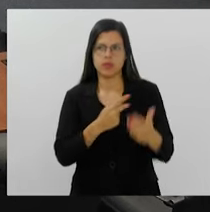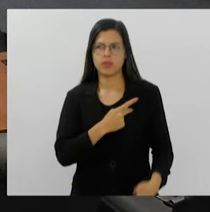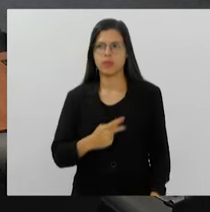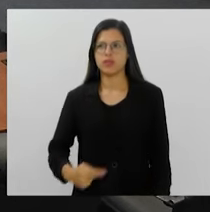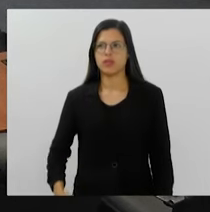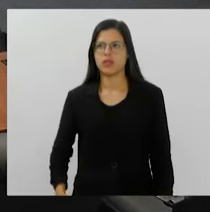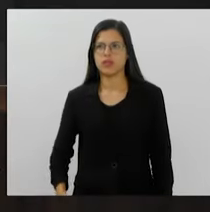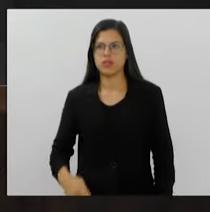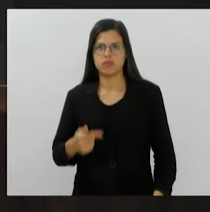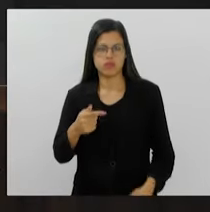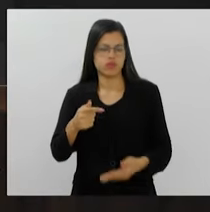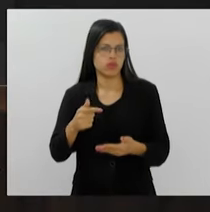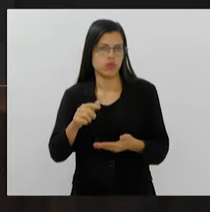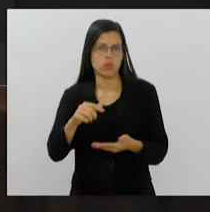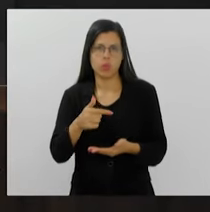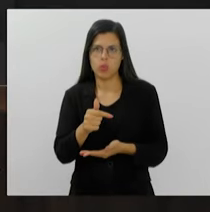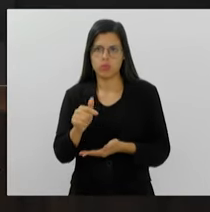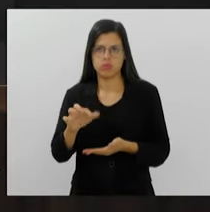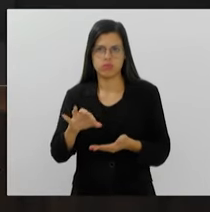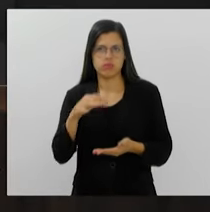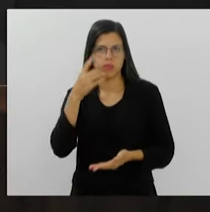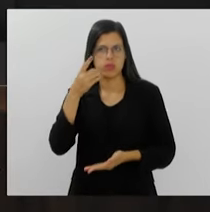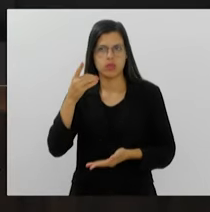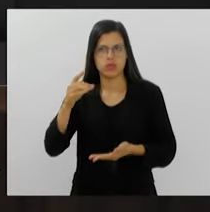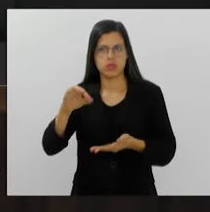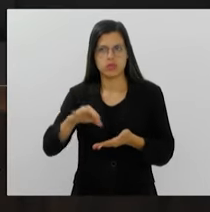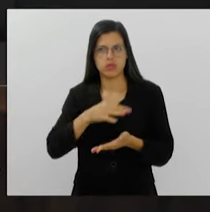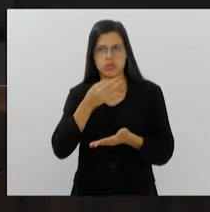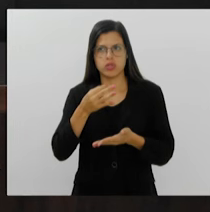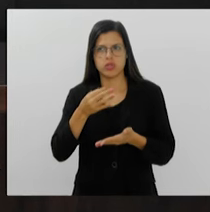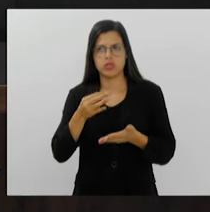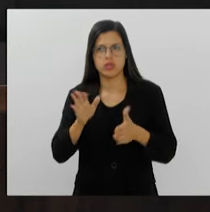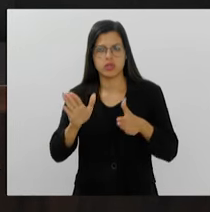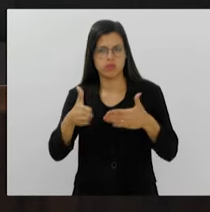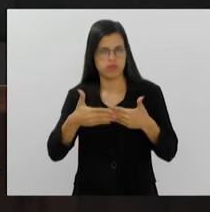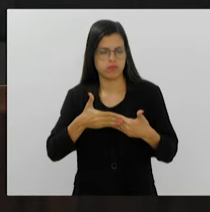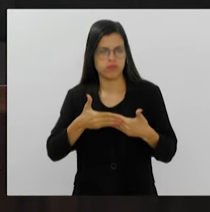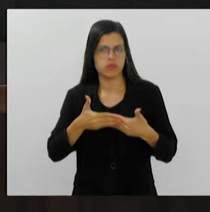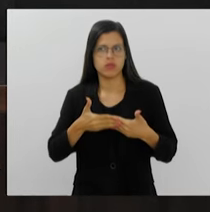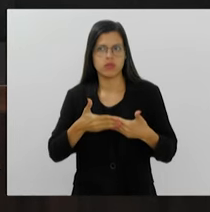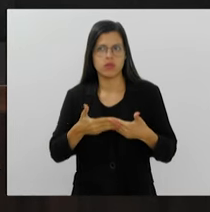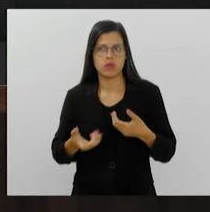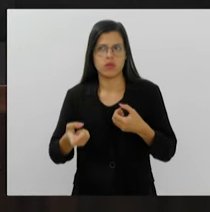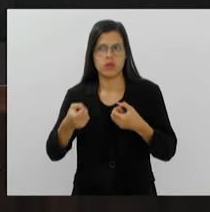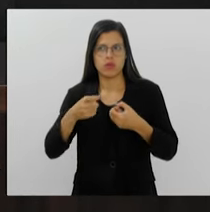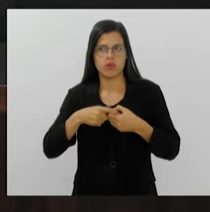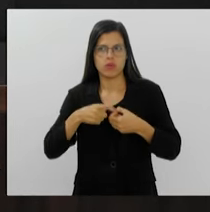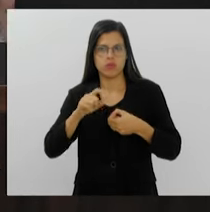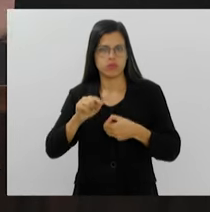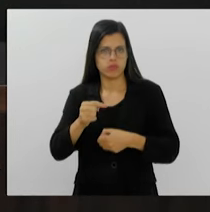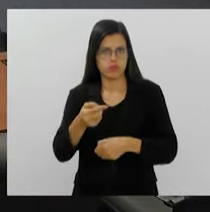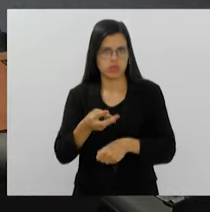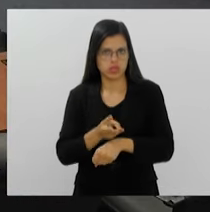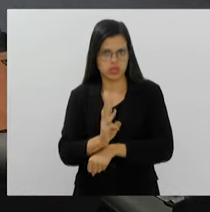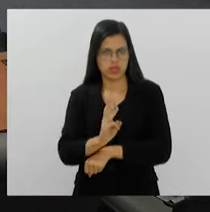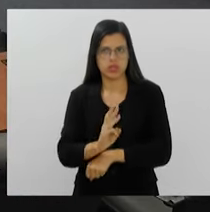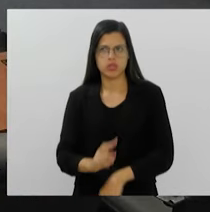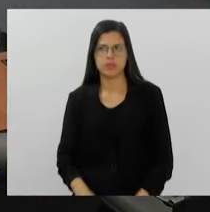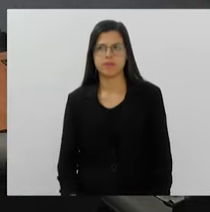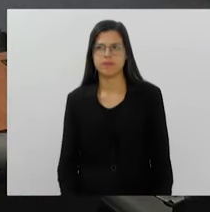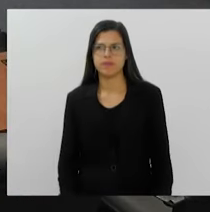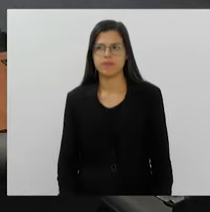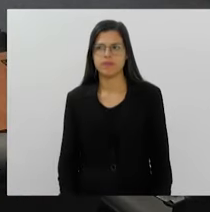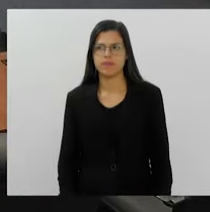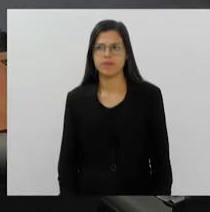Não havendo mais nenhum deputado inscrito, encerra a presença de sessão, iniciando a próxima após 15 horas. Obrigado.